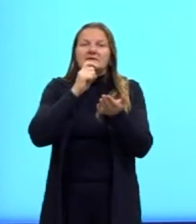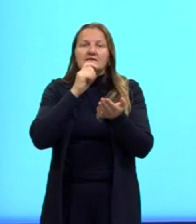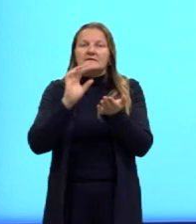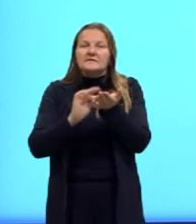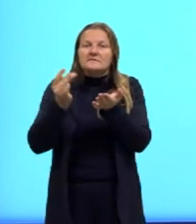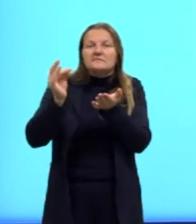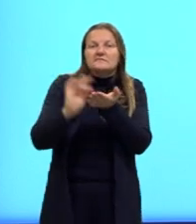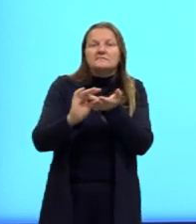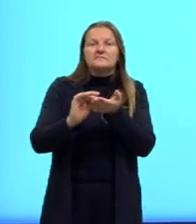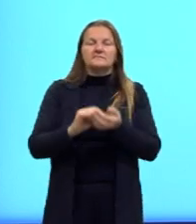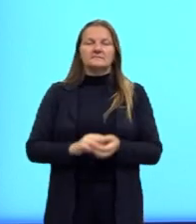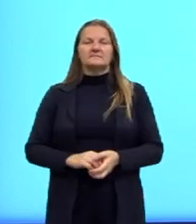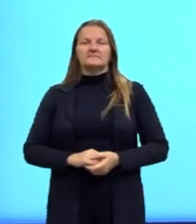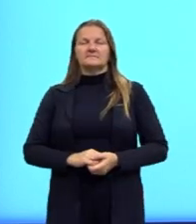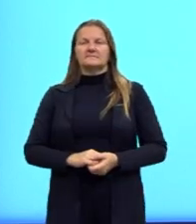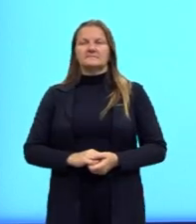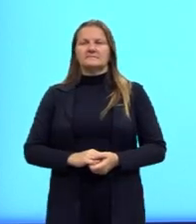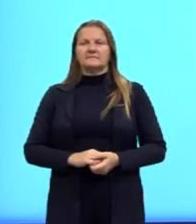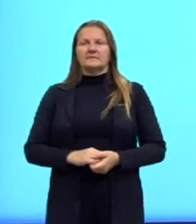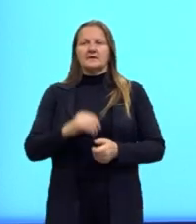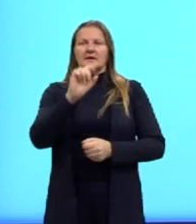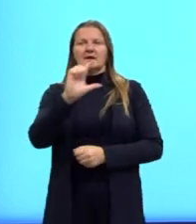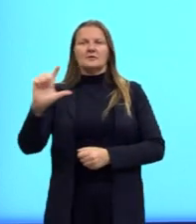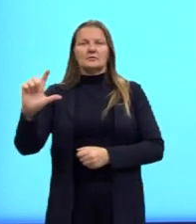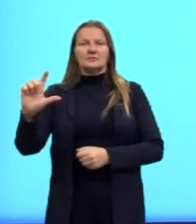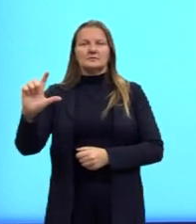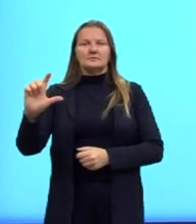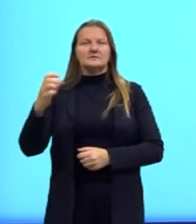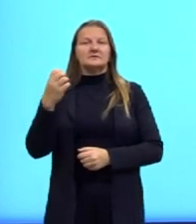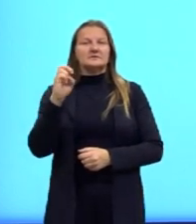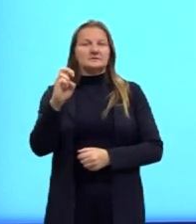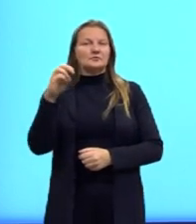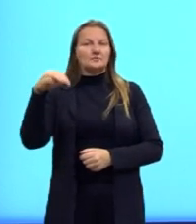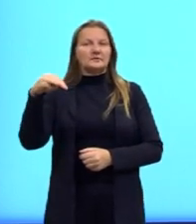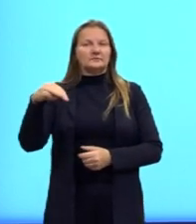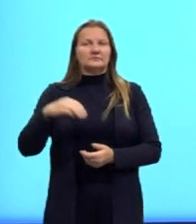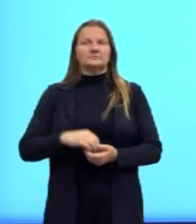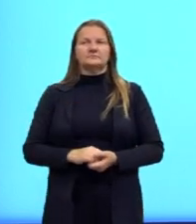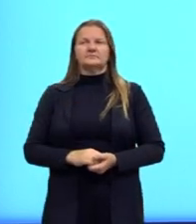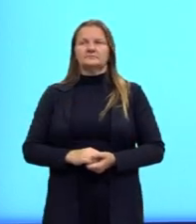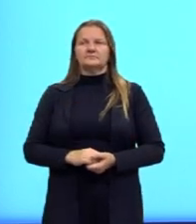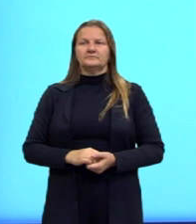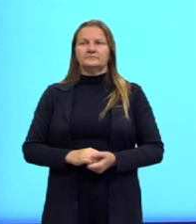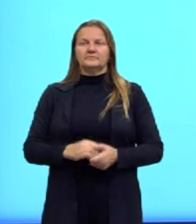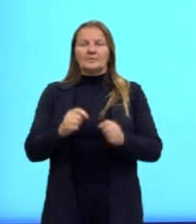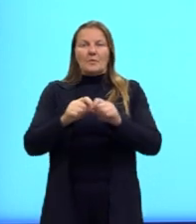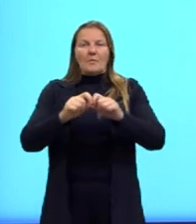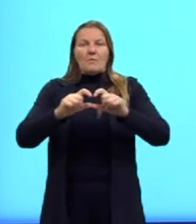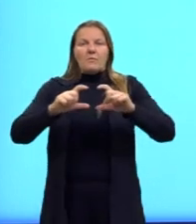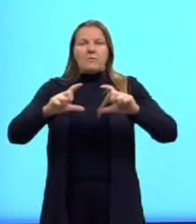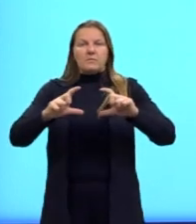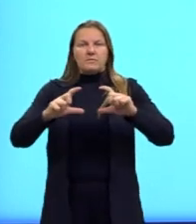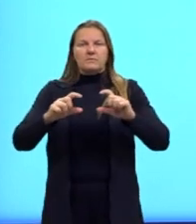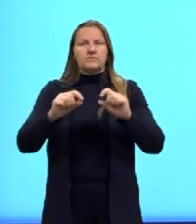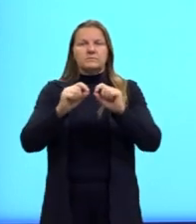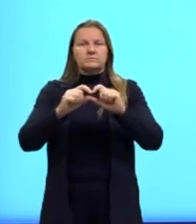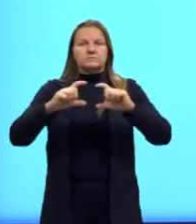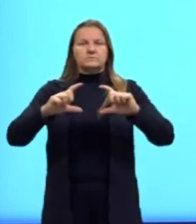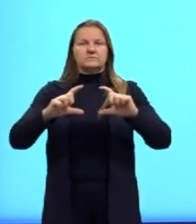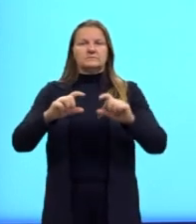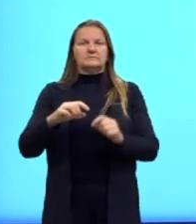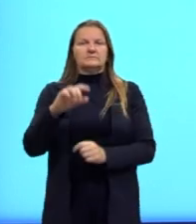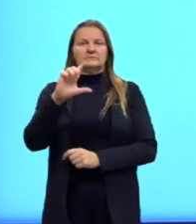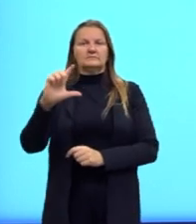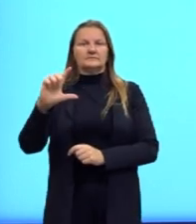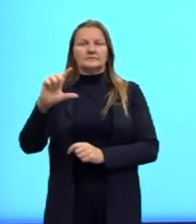metros, então, vai passar para a nossa largura final de 5 metros. Então, o aumento que nós tivemos foi